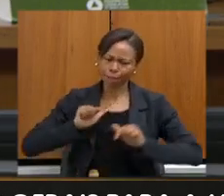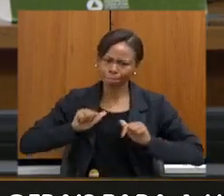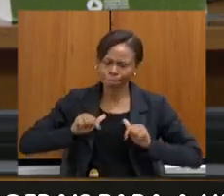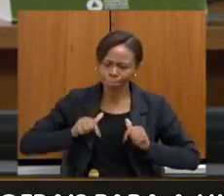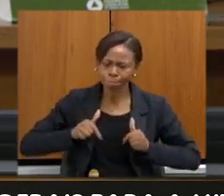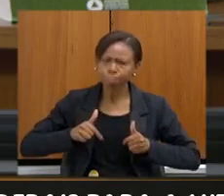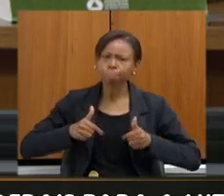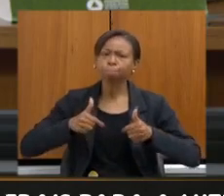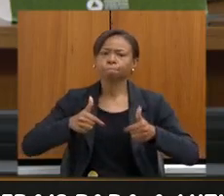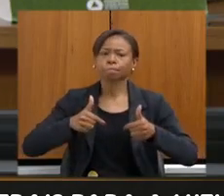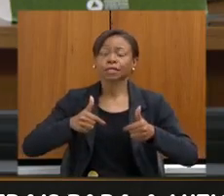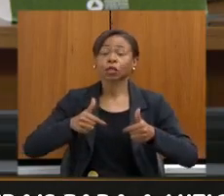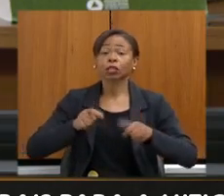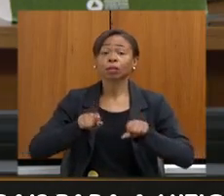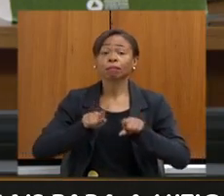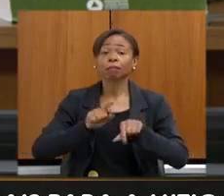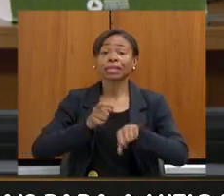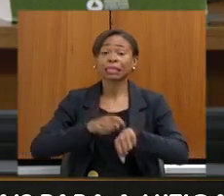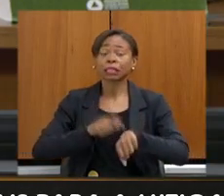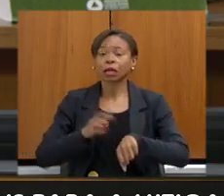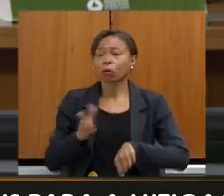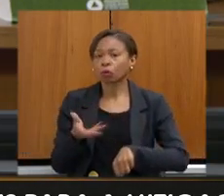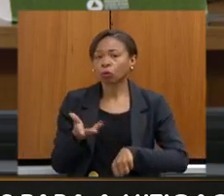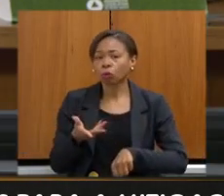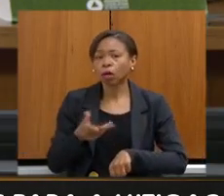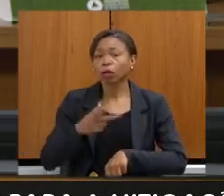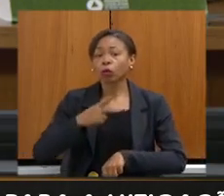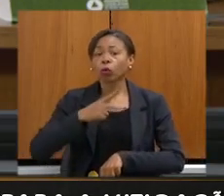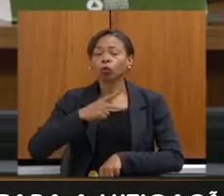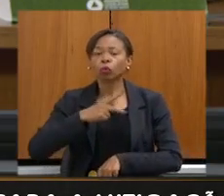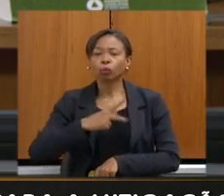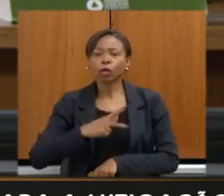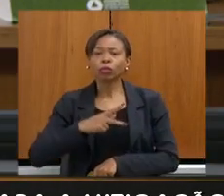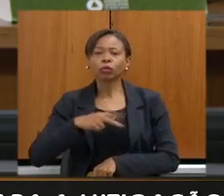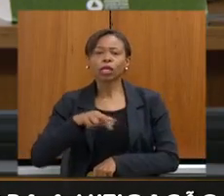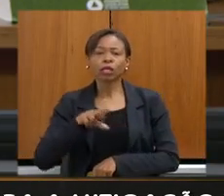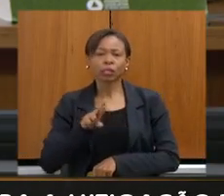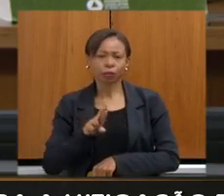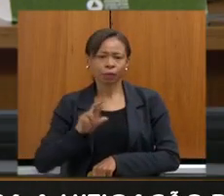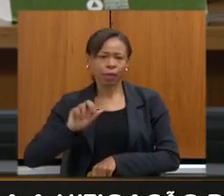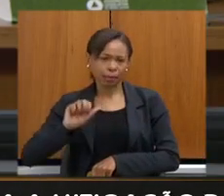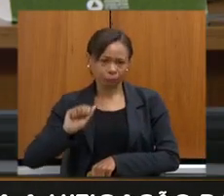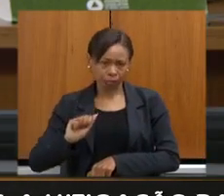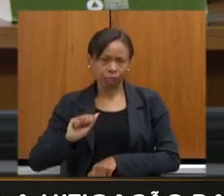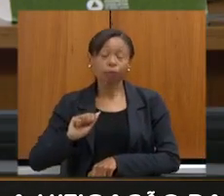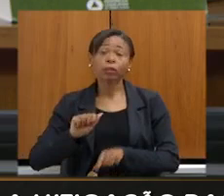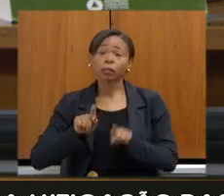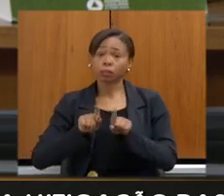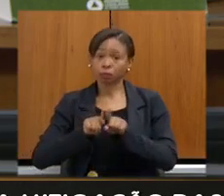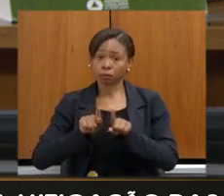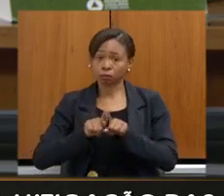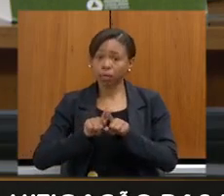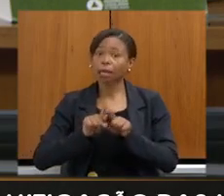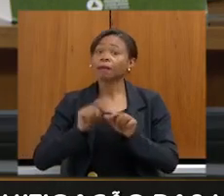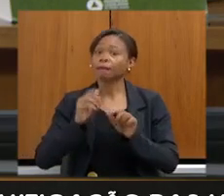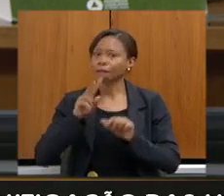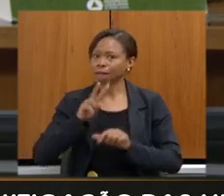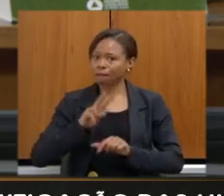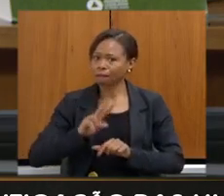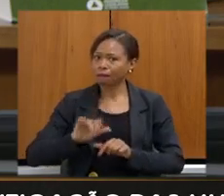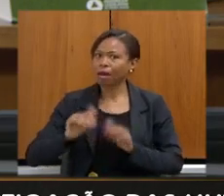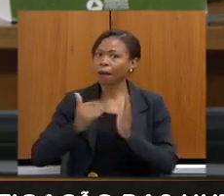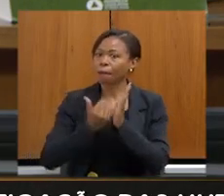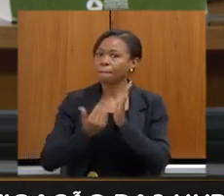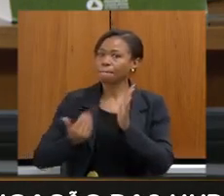nisso. Com a aceleração da implementação do Prado, Programa de Regularização Ambiental, a gente tem certeza que esse valor aumentará muito nos